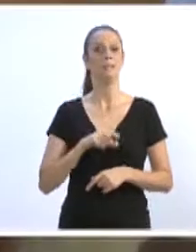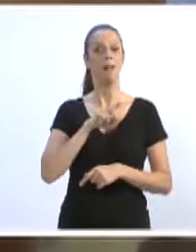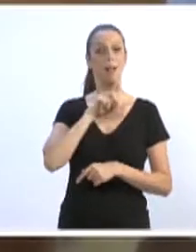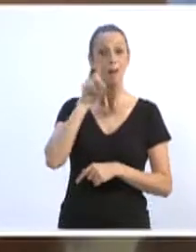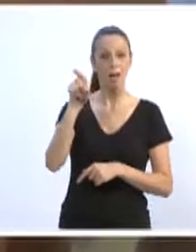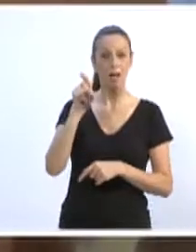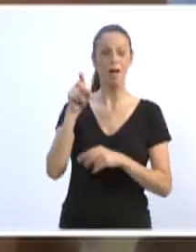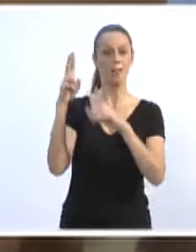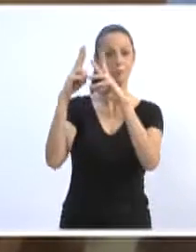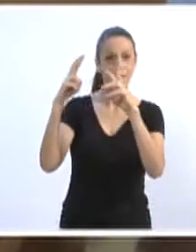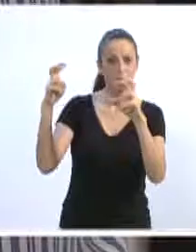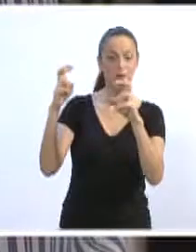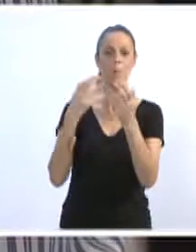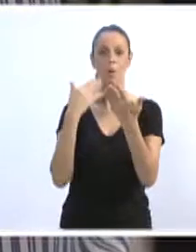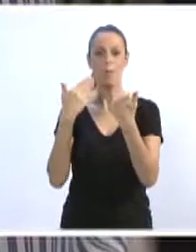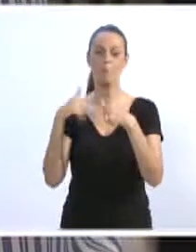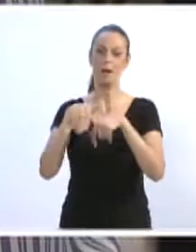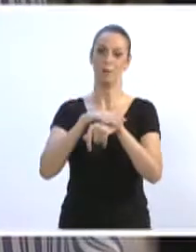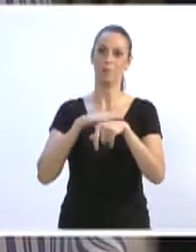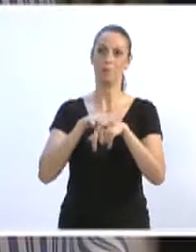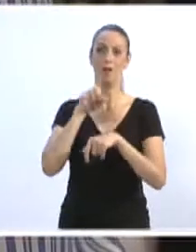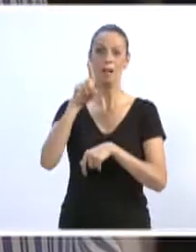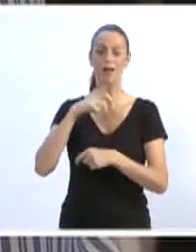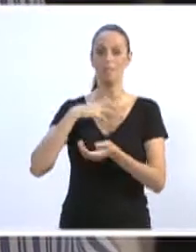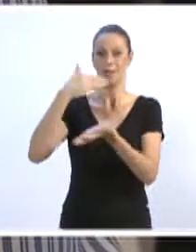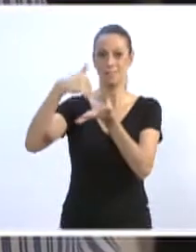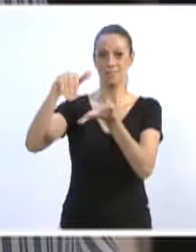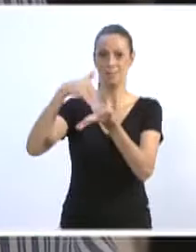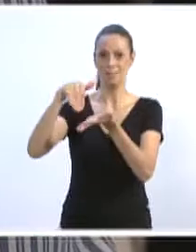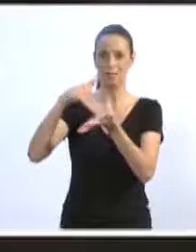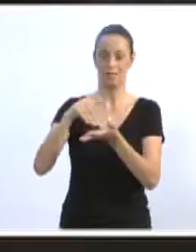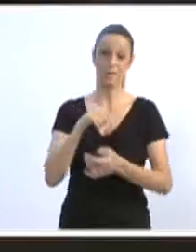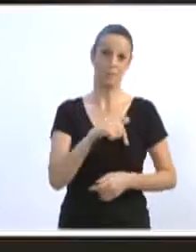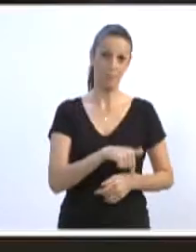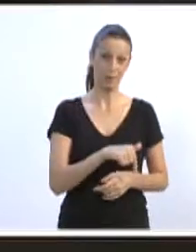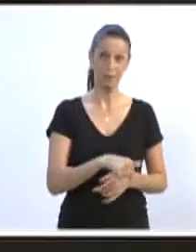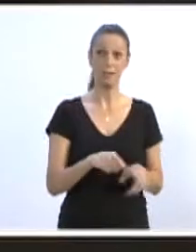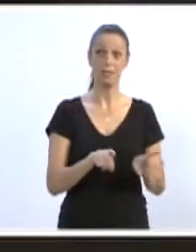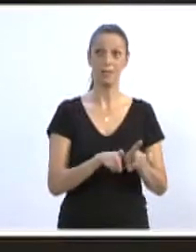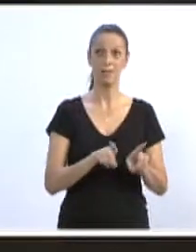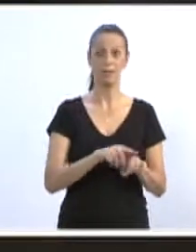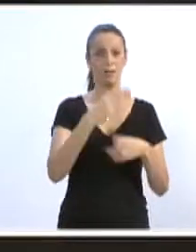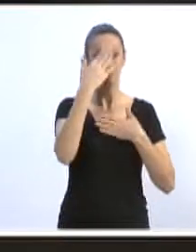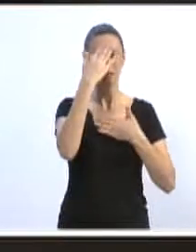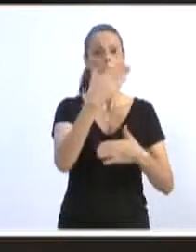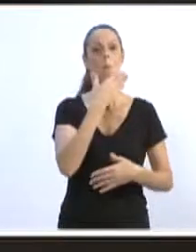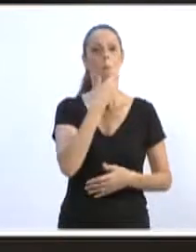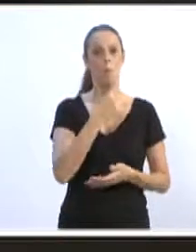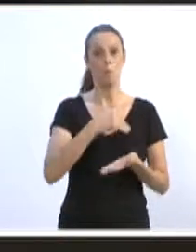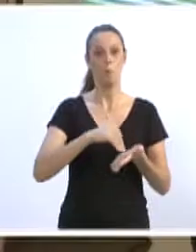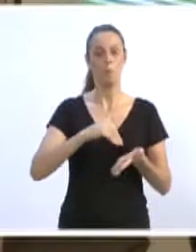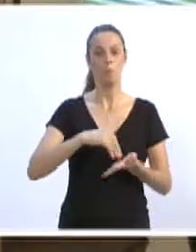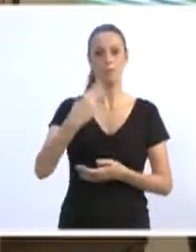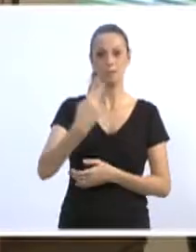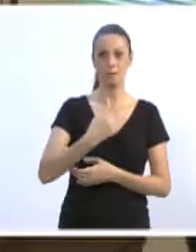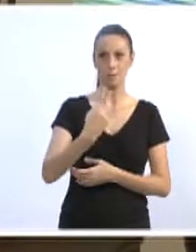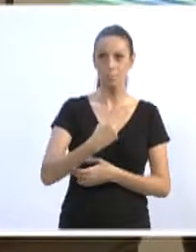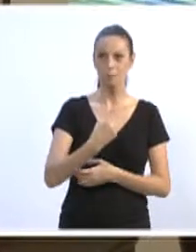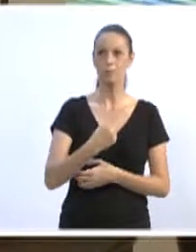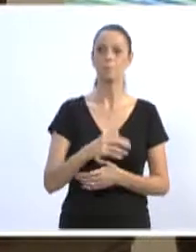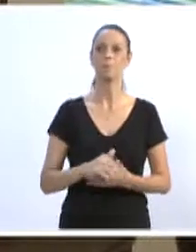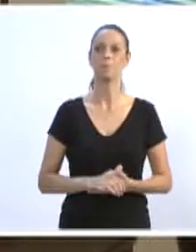Florianópolis, porque ali existe a secretaria. E aqui, agradecer o secretário adjunto, Aldo Pinheiro Dávila,